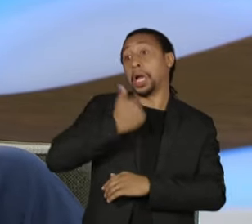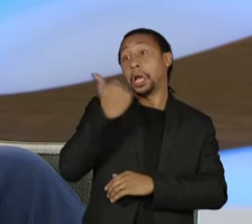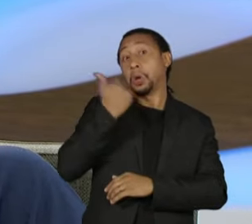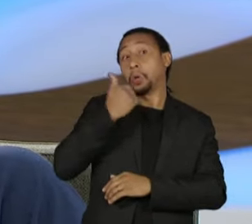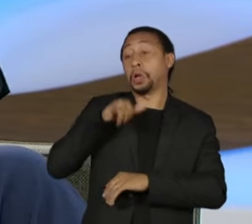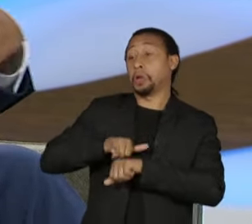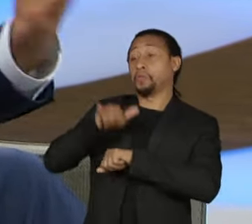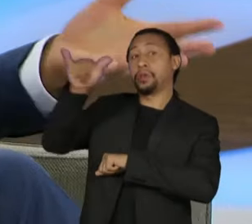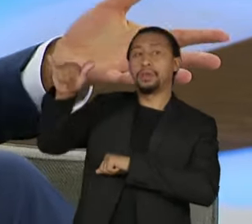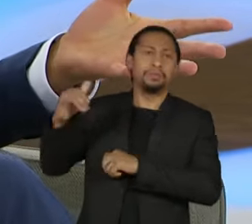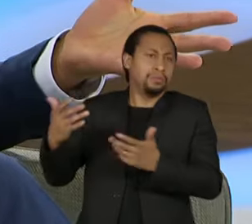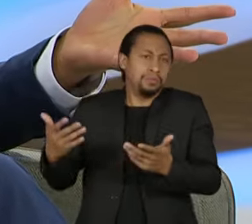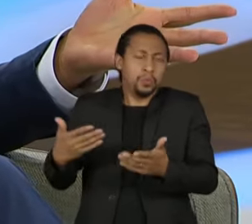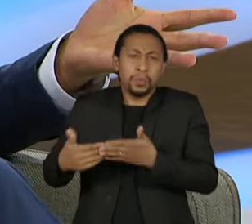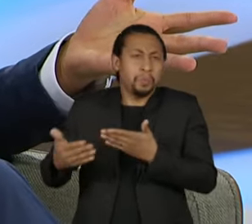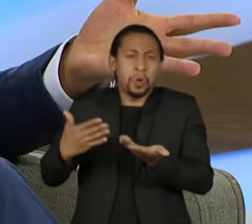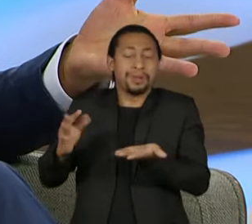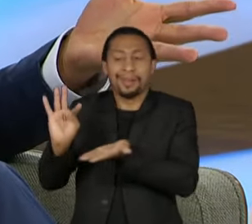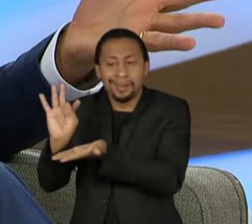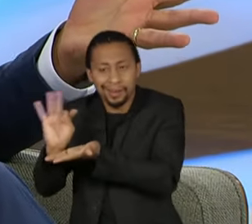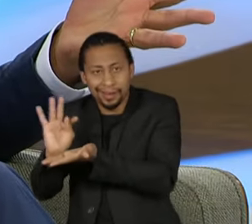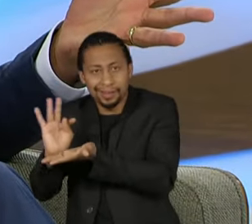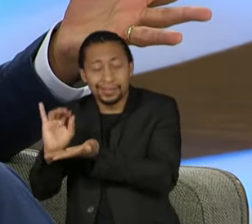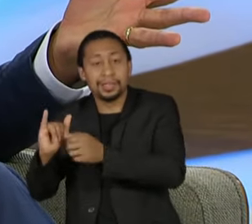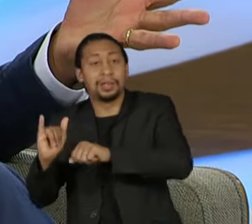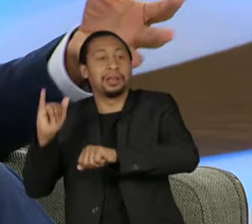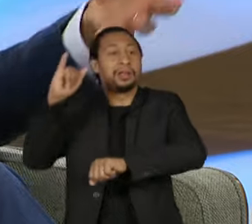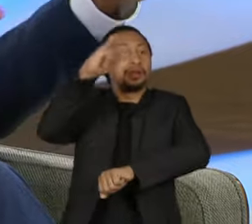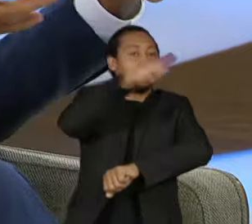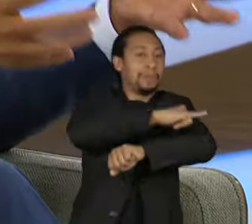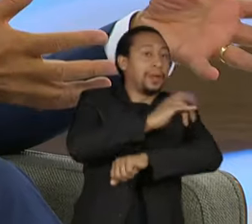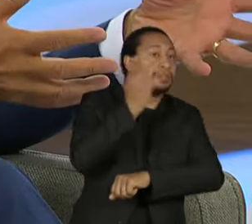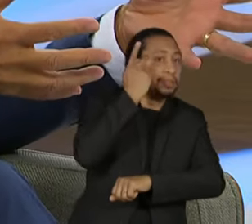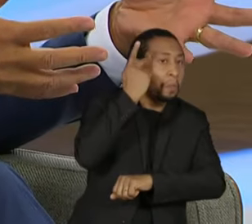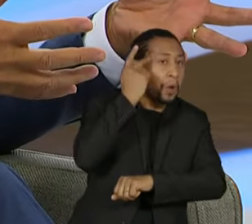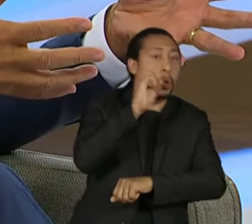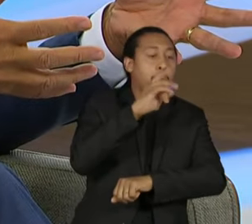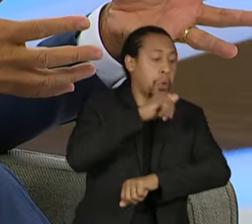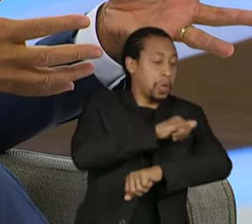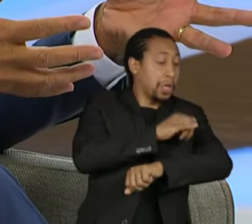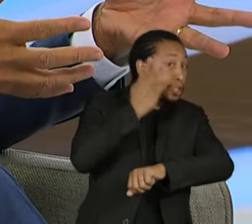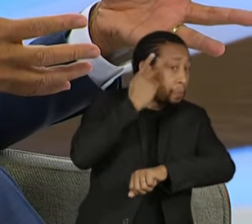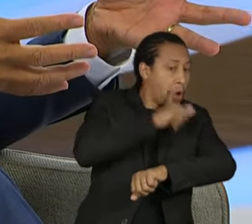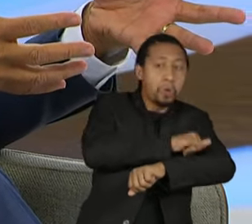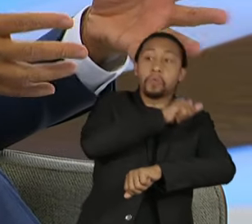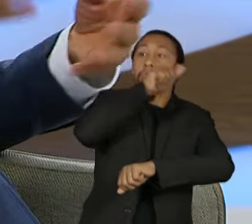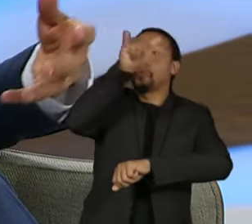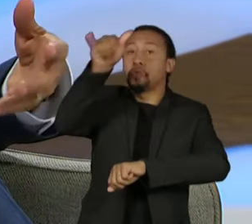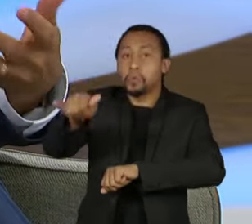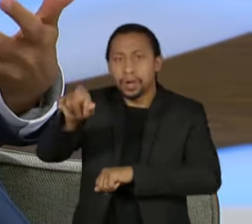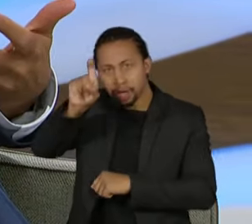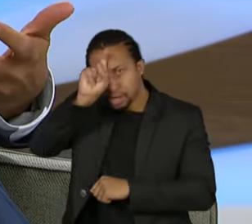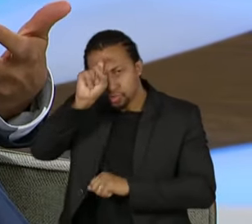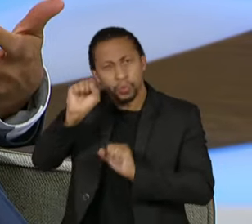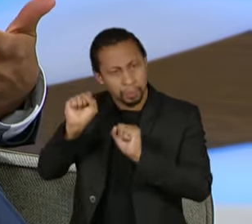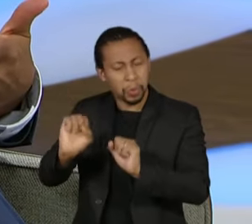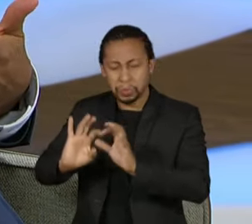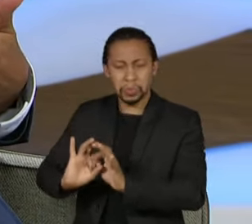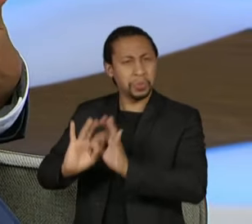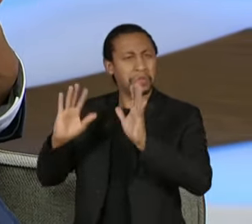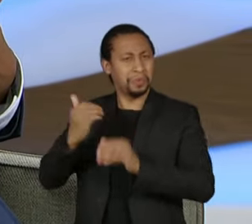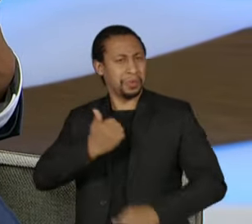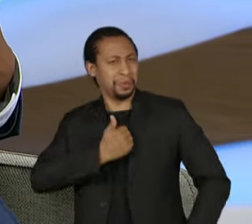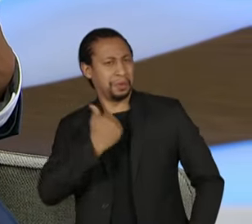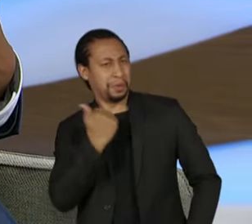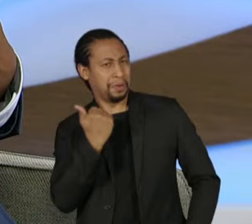Terezina, seja de São Paulo para o Egito. Então, um grupo de pessoas, na verdade, para colocar